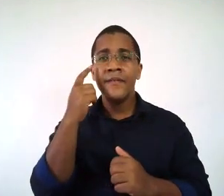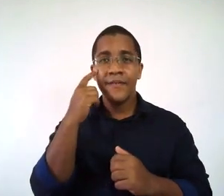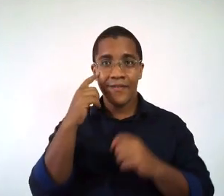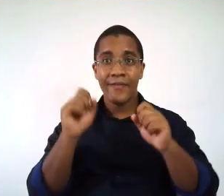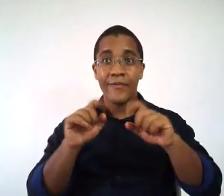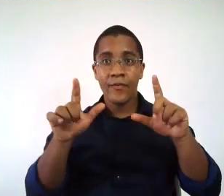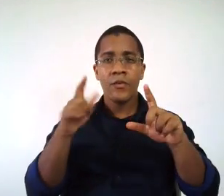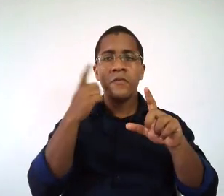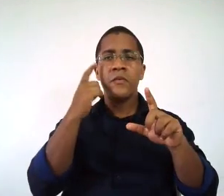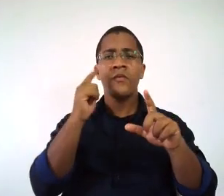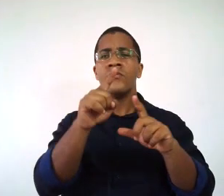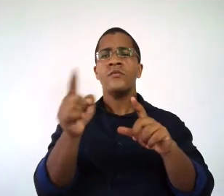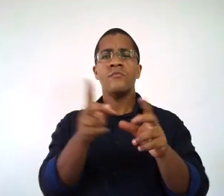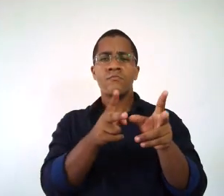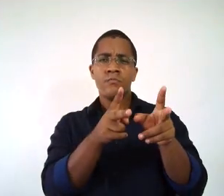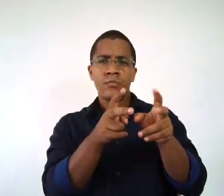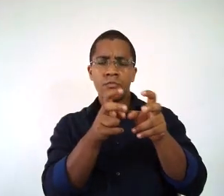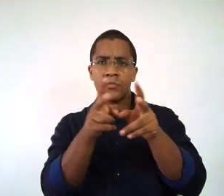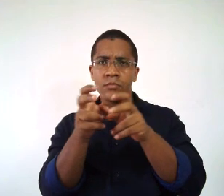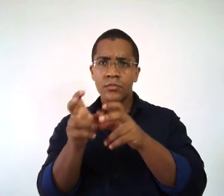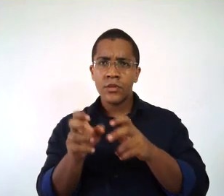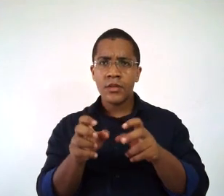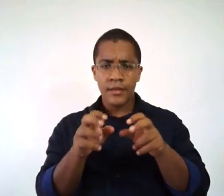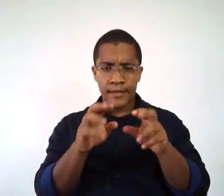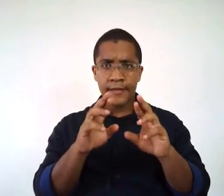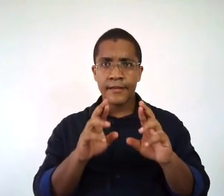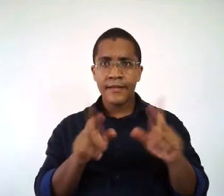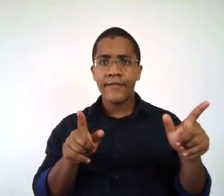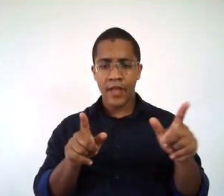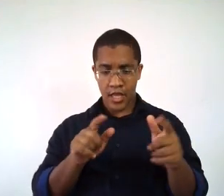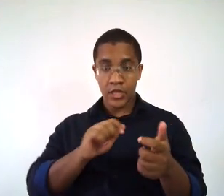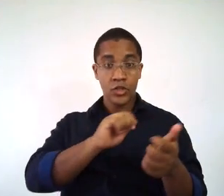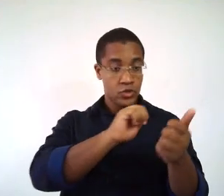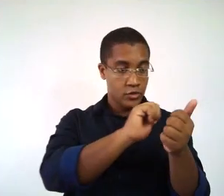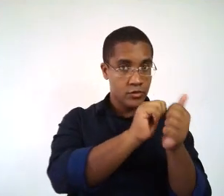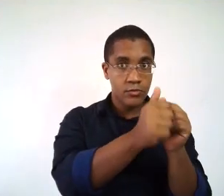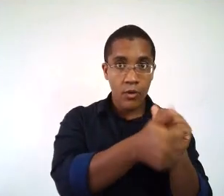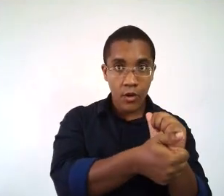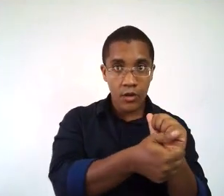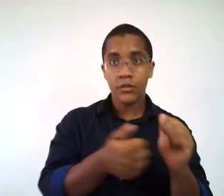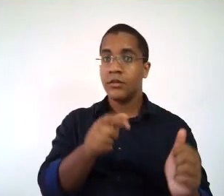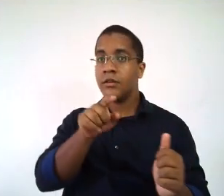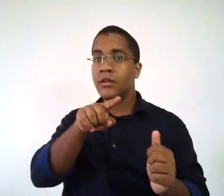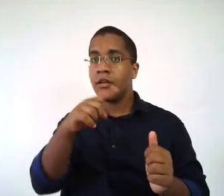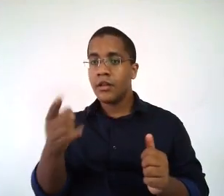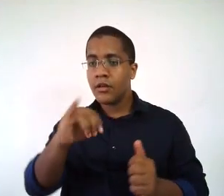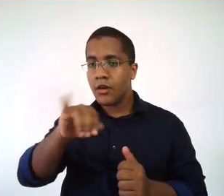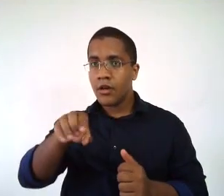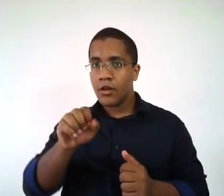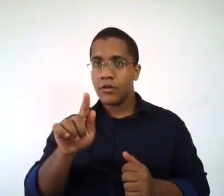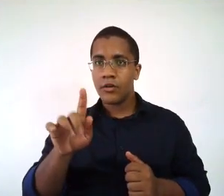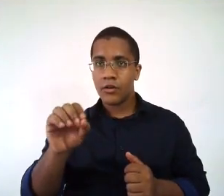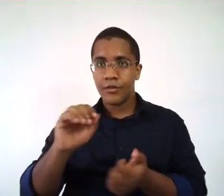uma observada nessa imagem. O que é vocês conseguem identificar de forma diferente de um esporte? Primeira